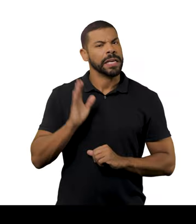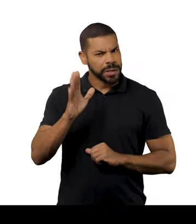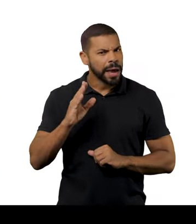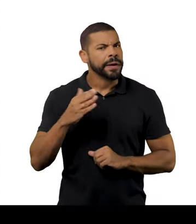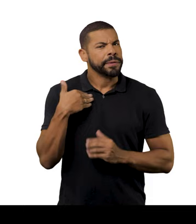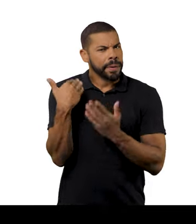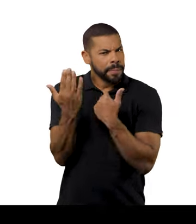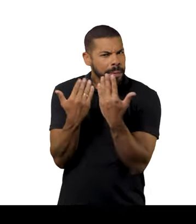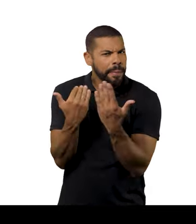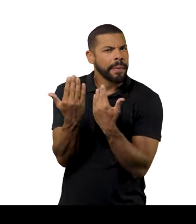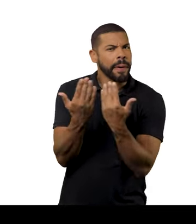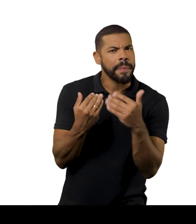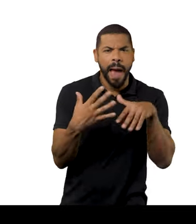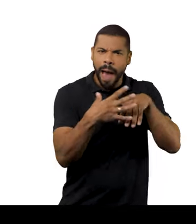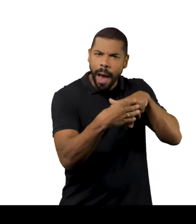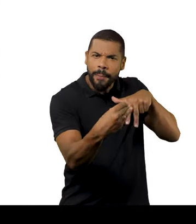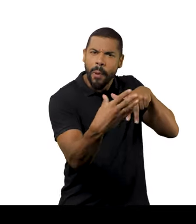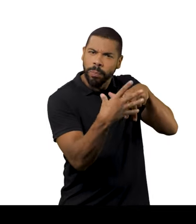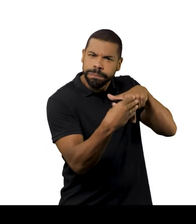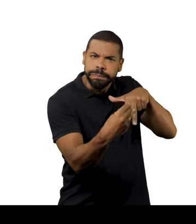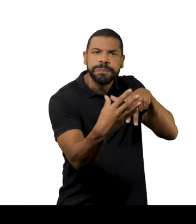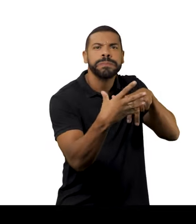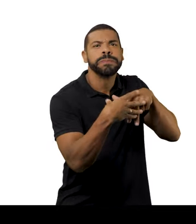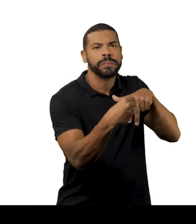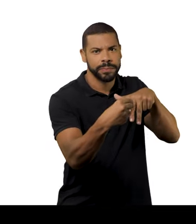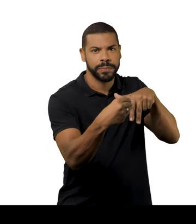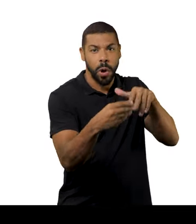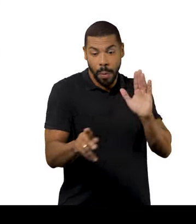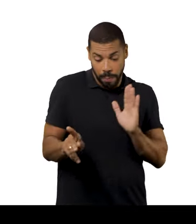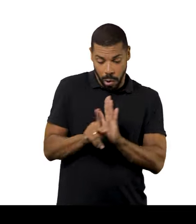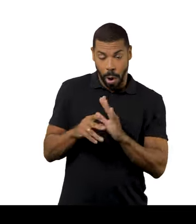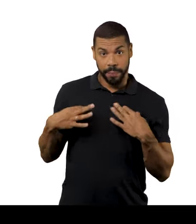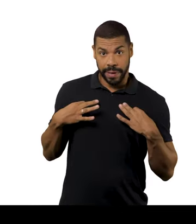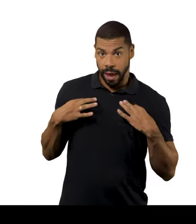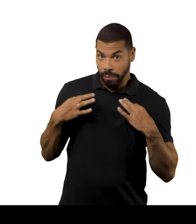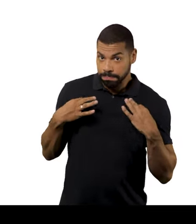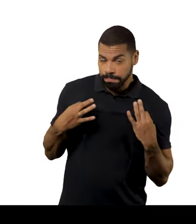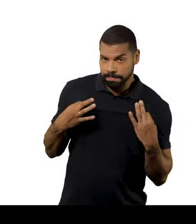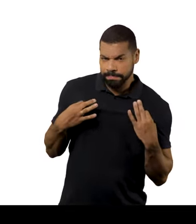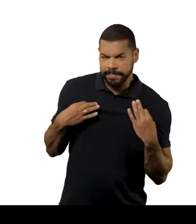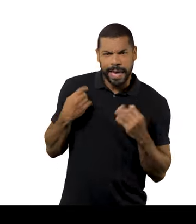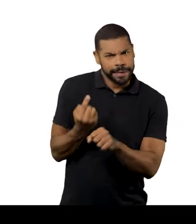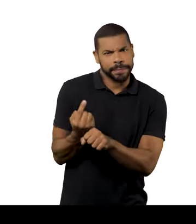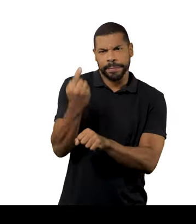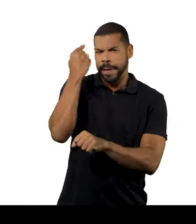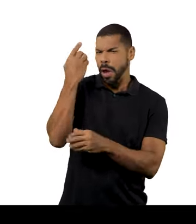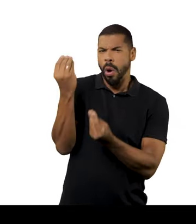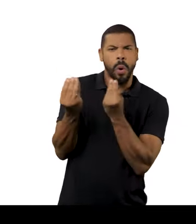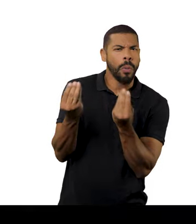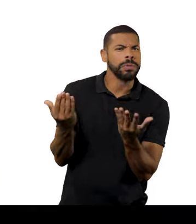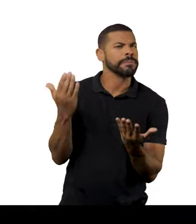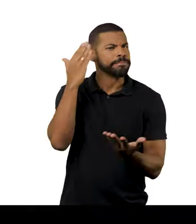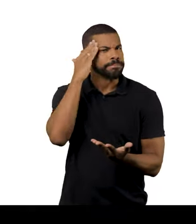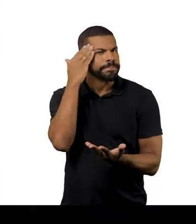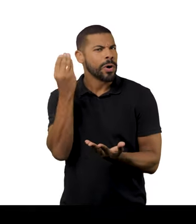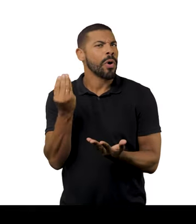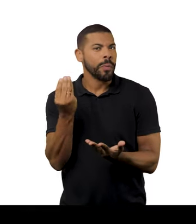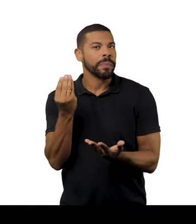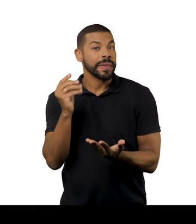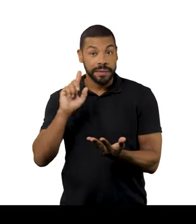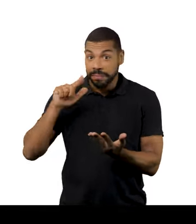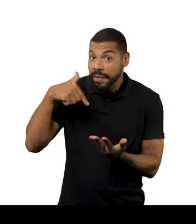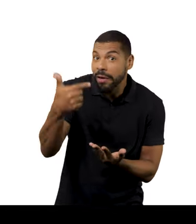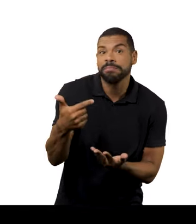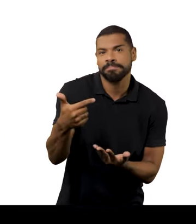Tem tempos que eu tenho dito que a moda está enlouquecida pra se libertar da roupa. Daí eu não me fazia entender quando eu